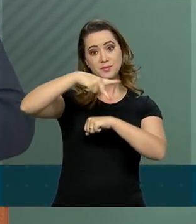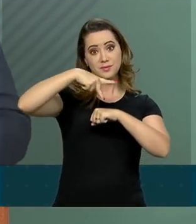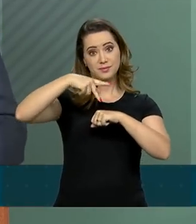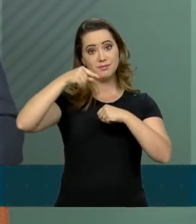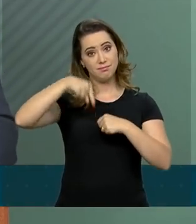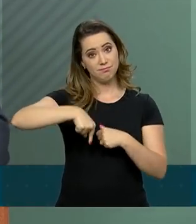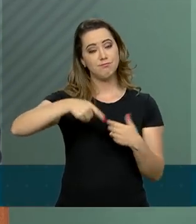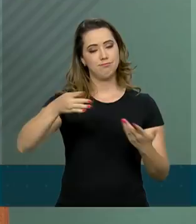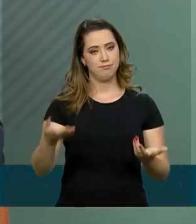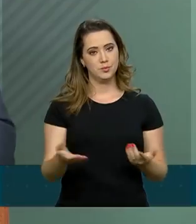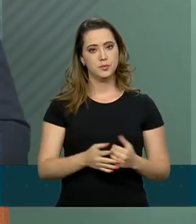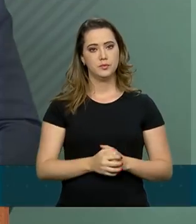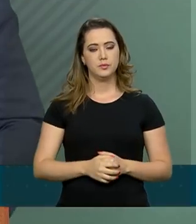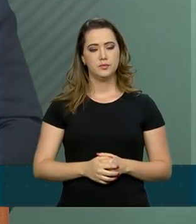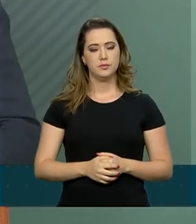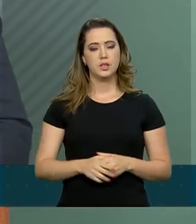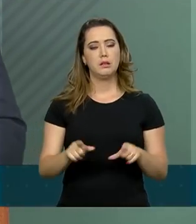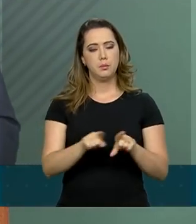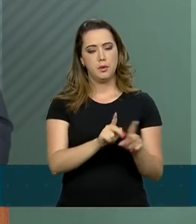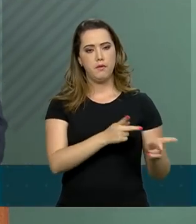Visita ao Nordeste.